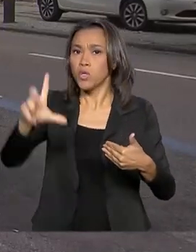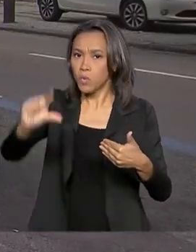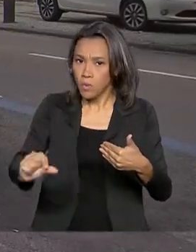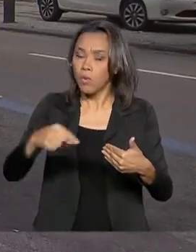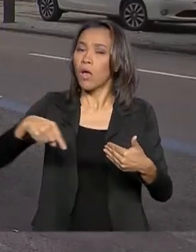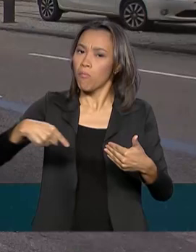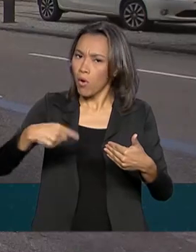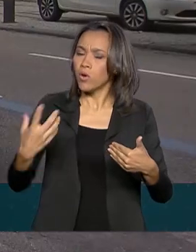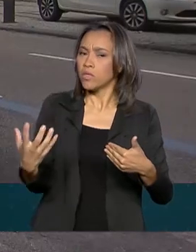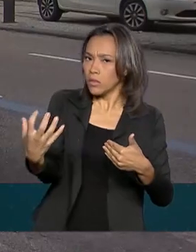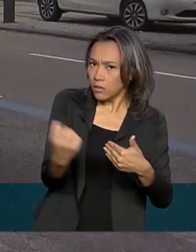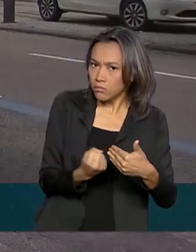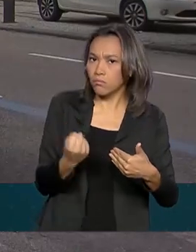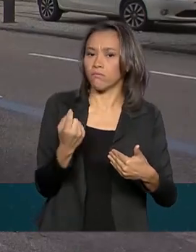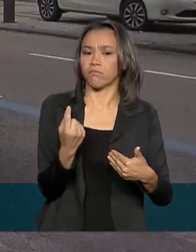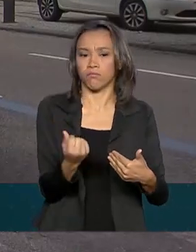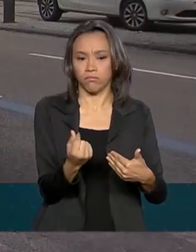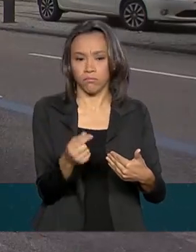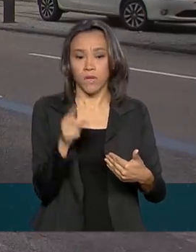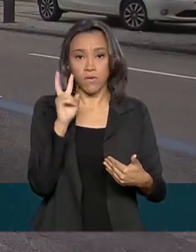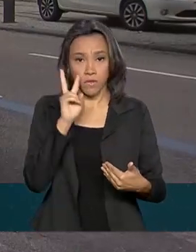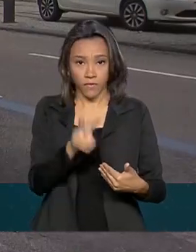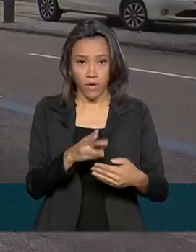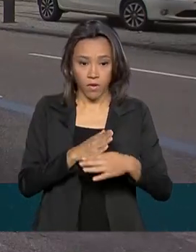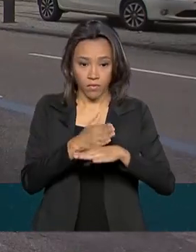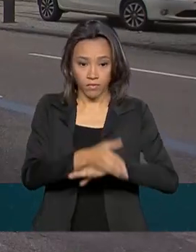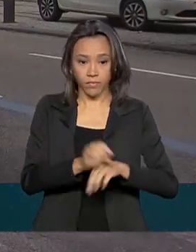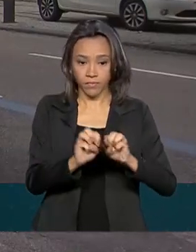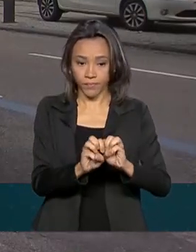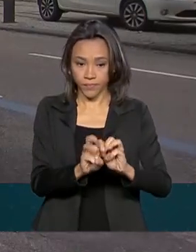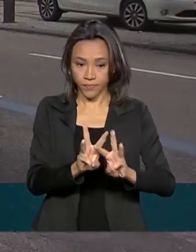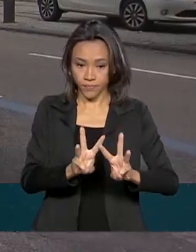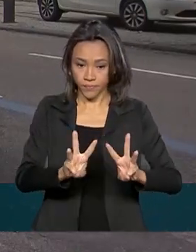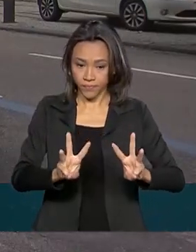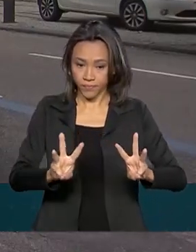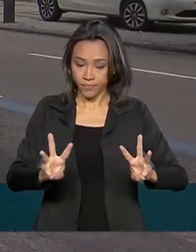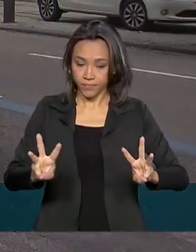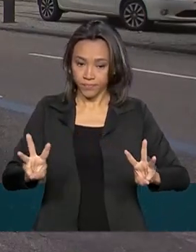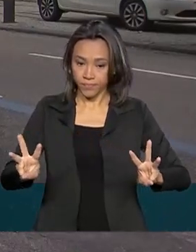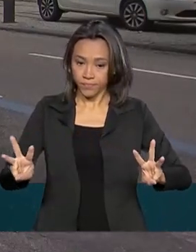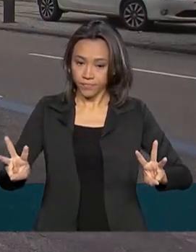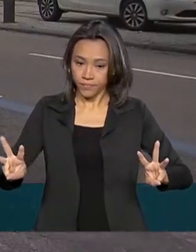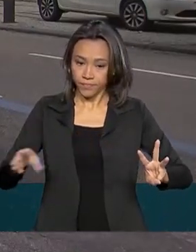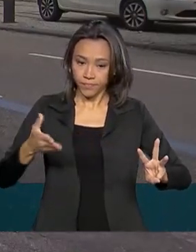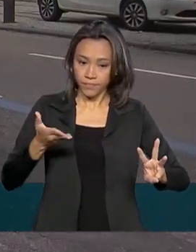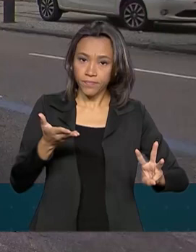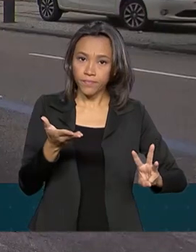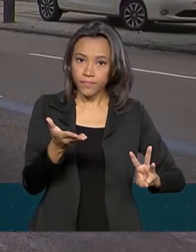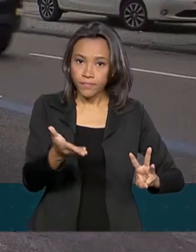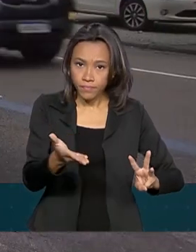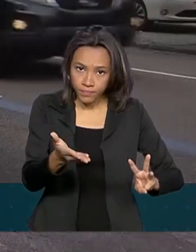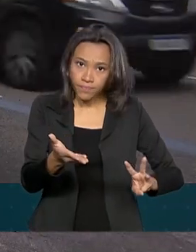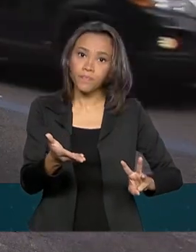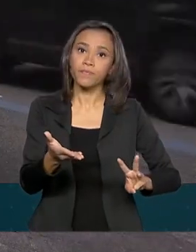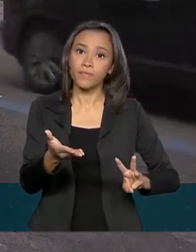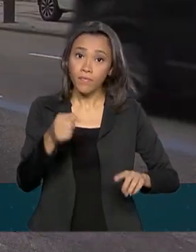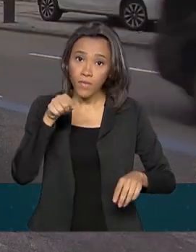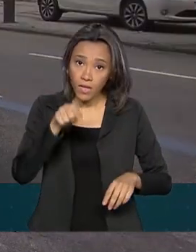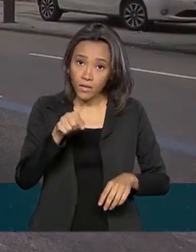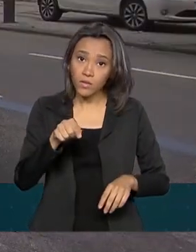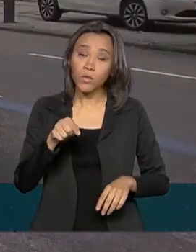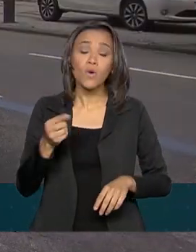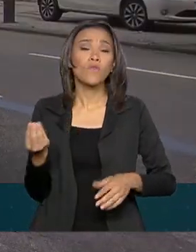restituicão.dpvatsegurodotrânsito.com.br. É